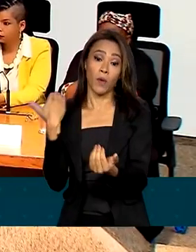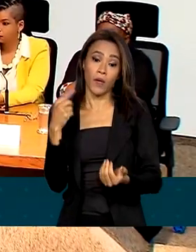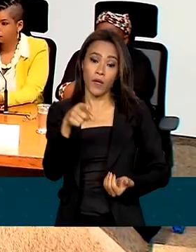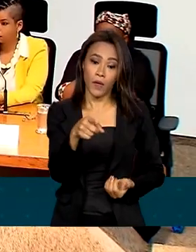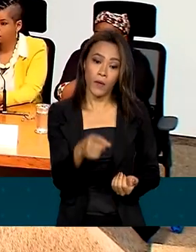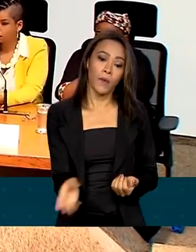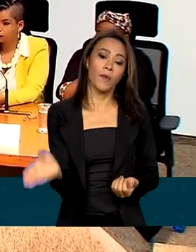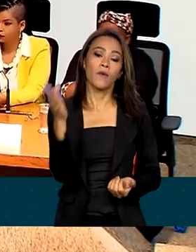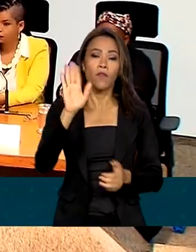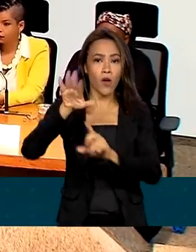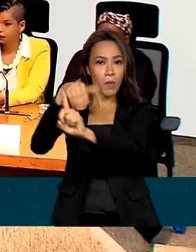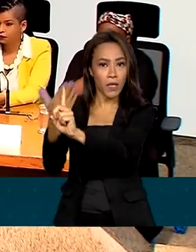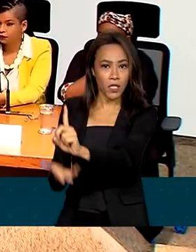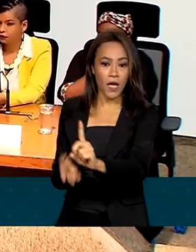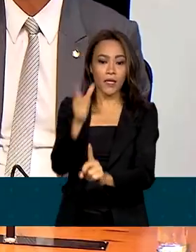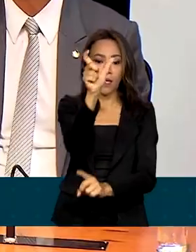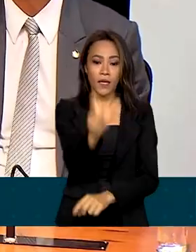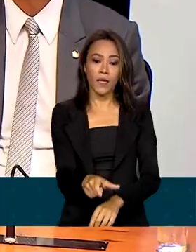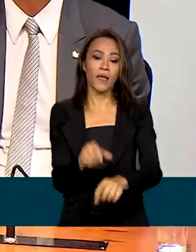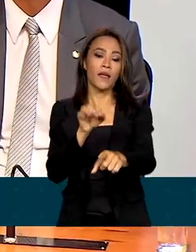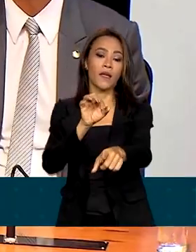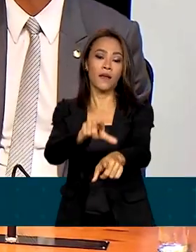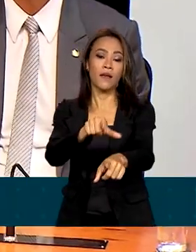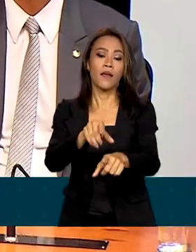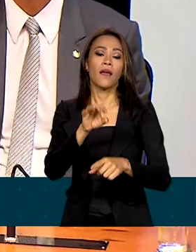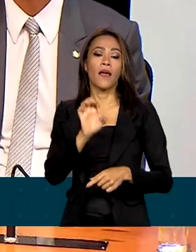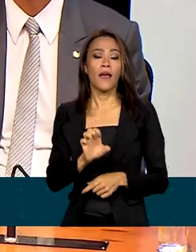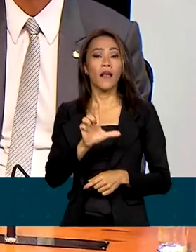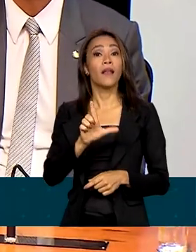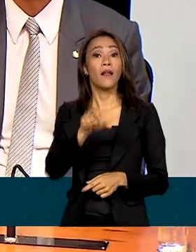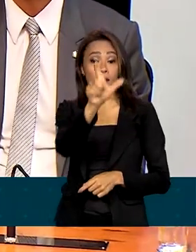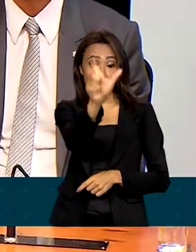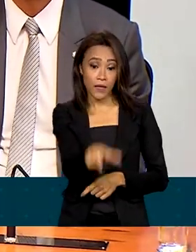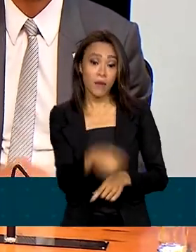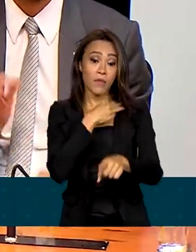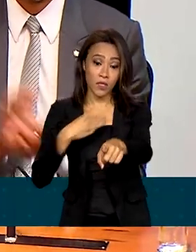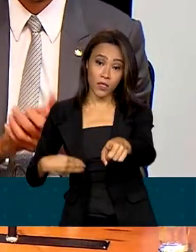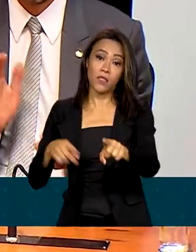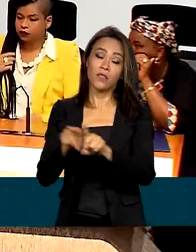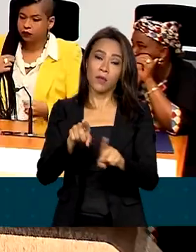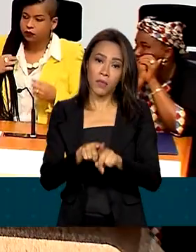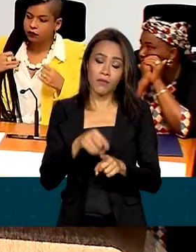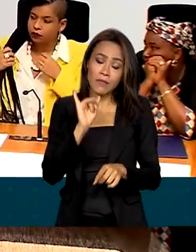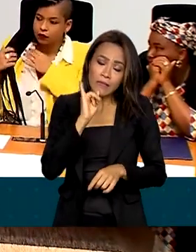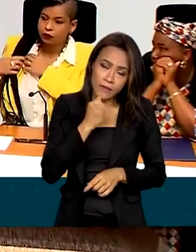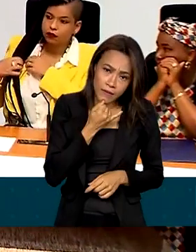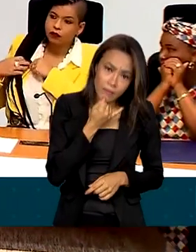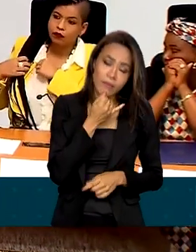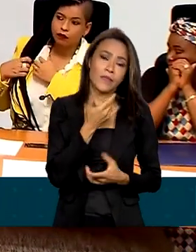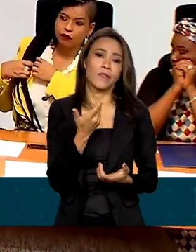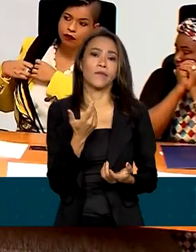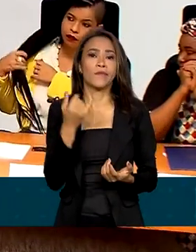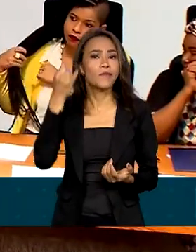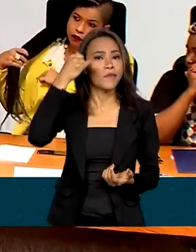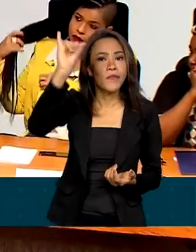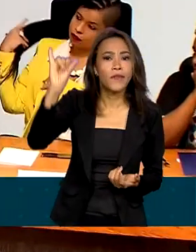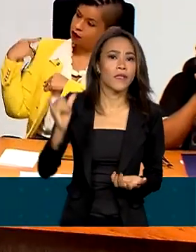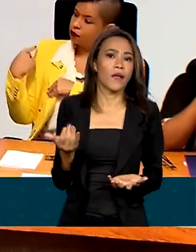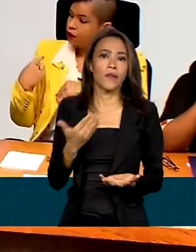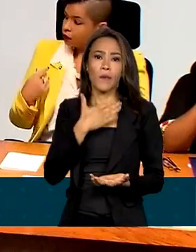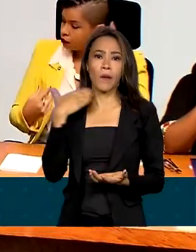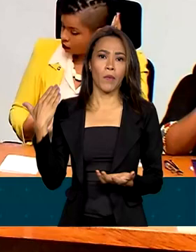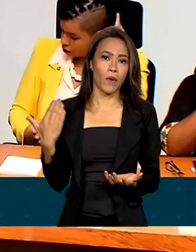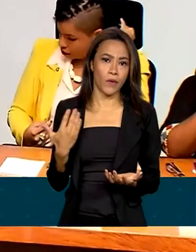ministra da Igualdade Racial, Aniele Franco, lamentou que os órgãos de auxílio aos refugiados não tenham evitado a morte